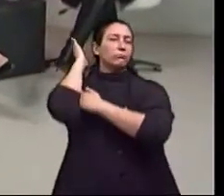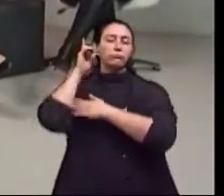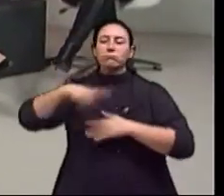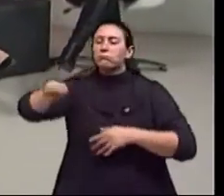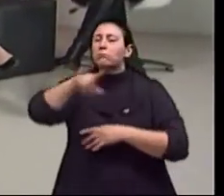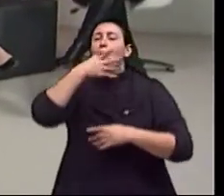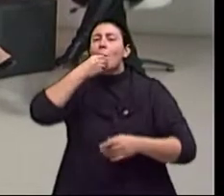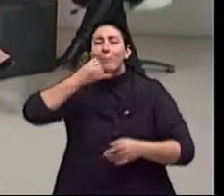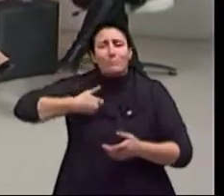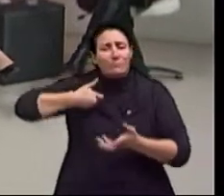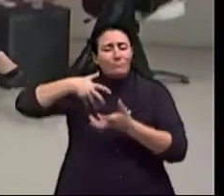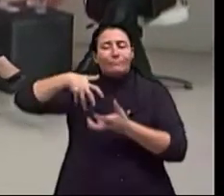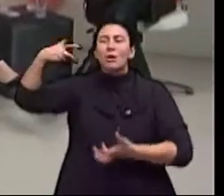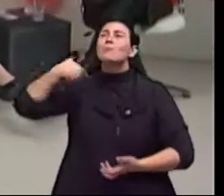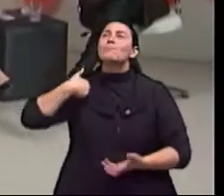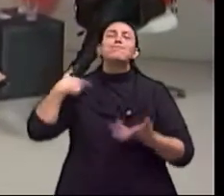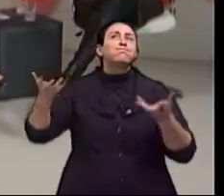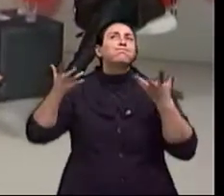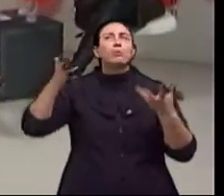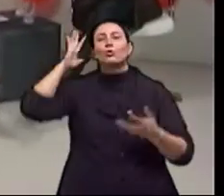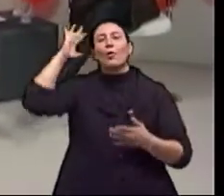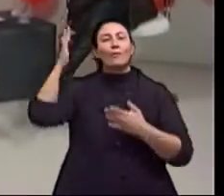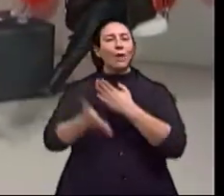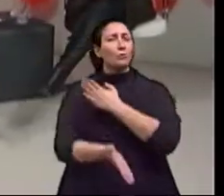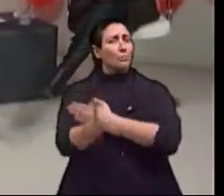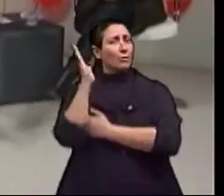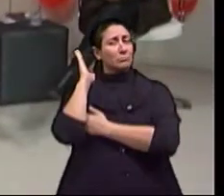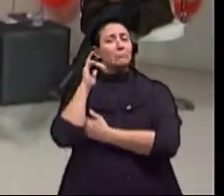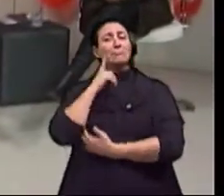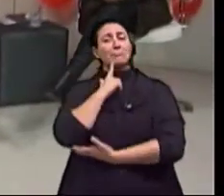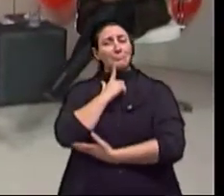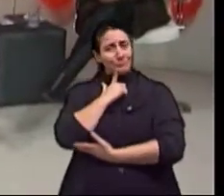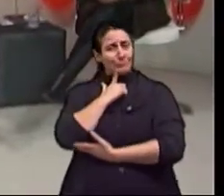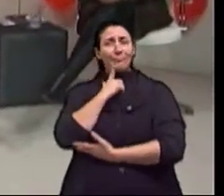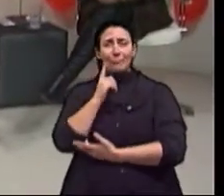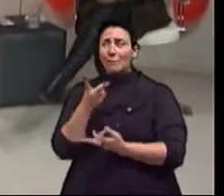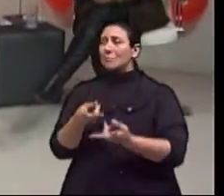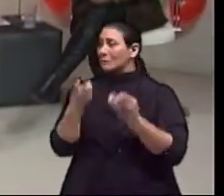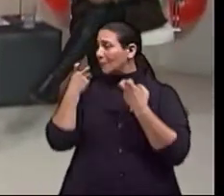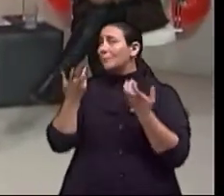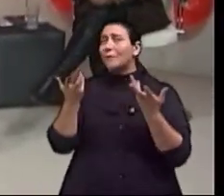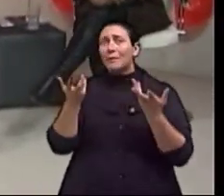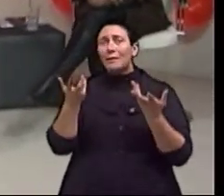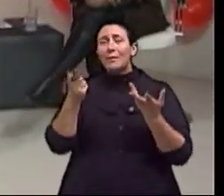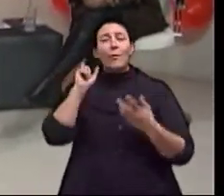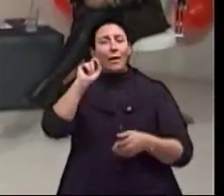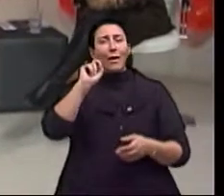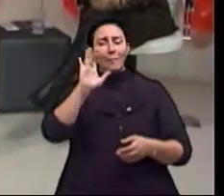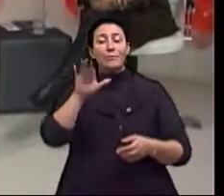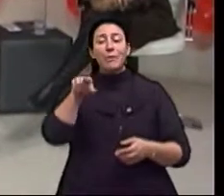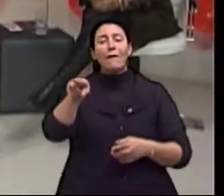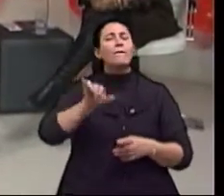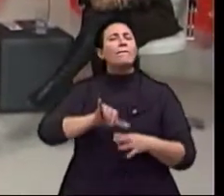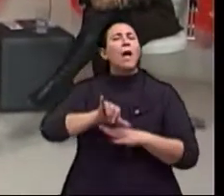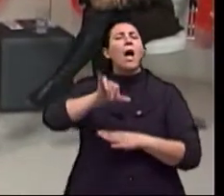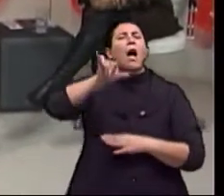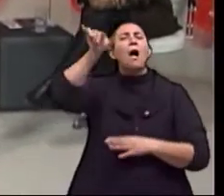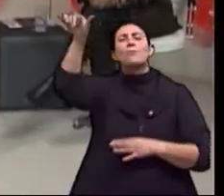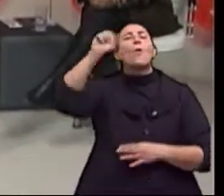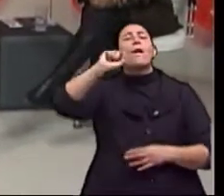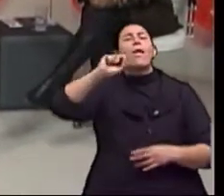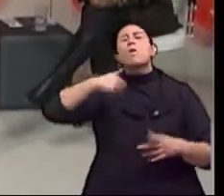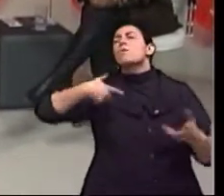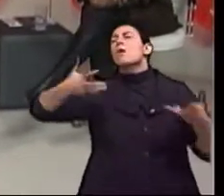no envelhecimento. Então, nós entendemos de diversas formas. Primeiro, pensamos, bom, a viagem significa melhores